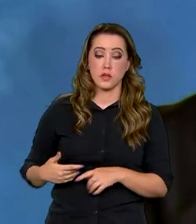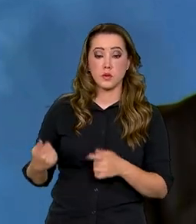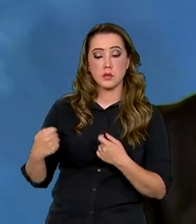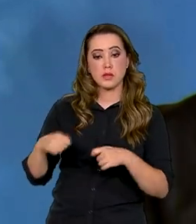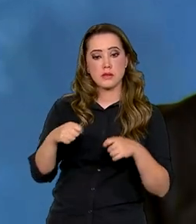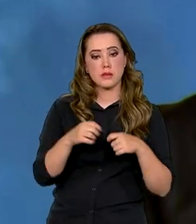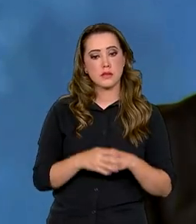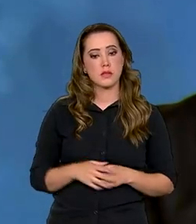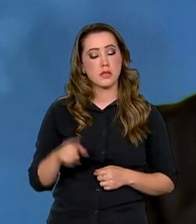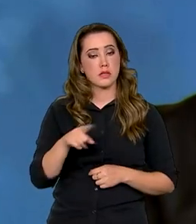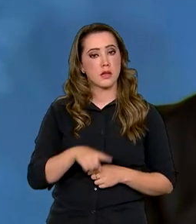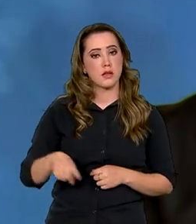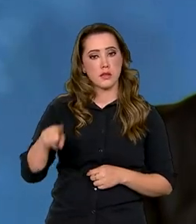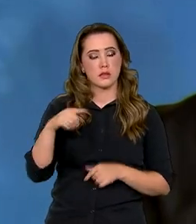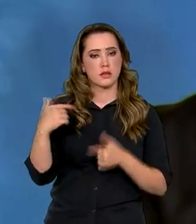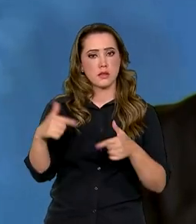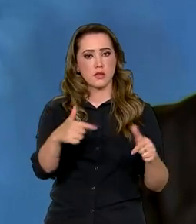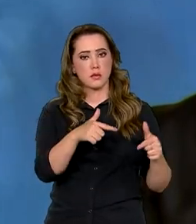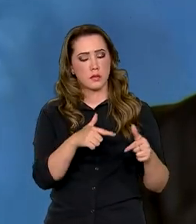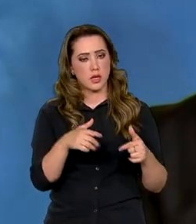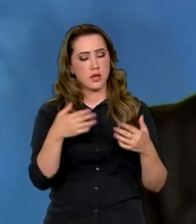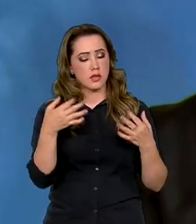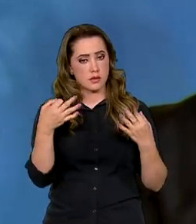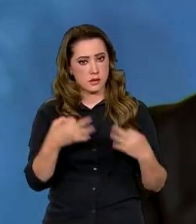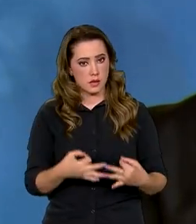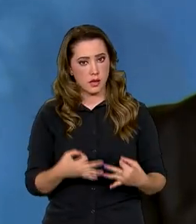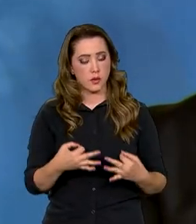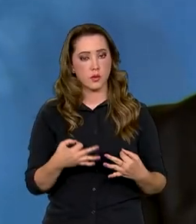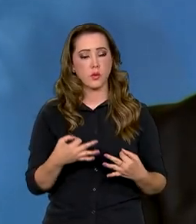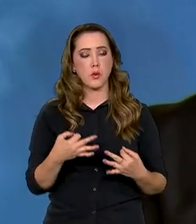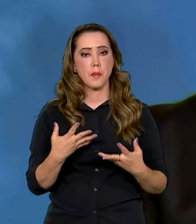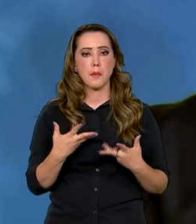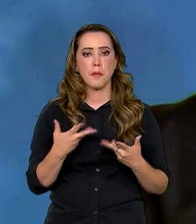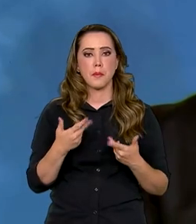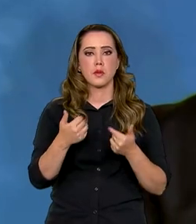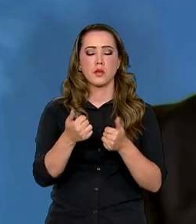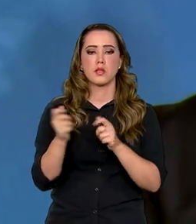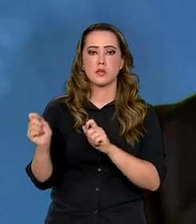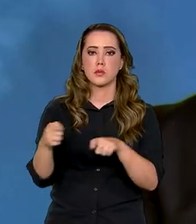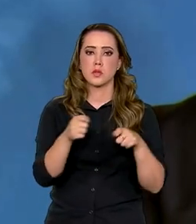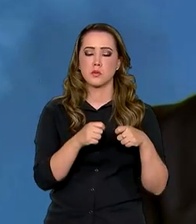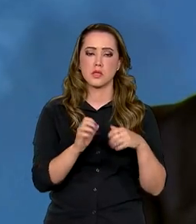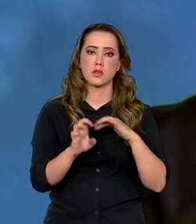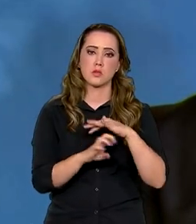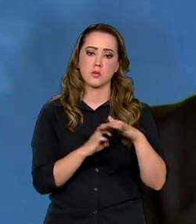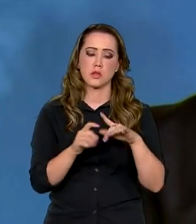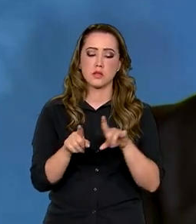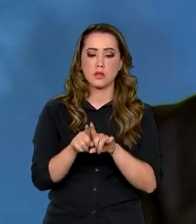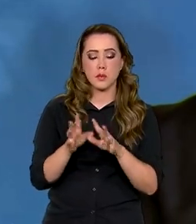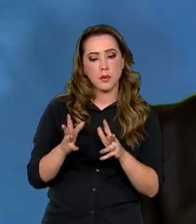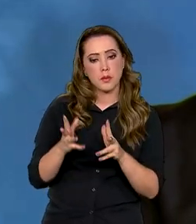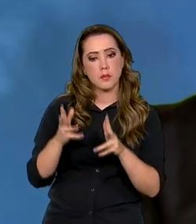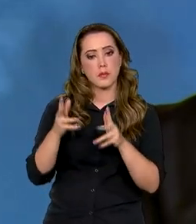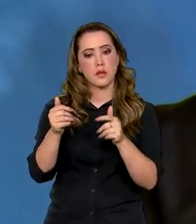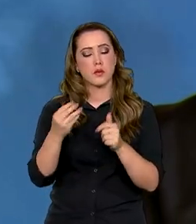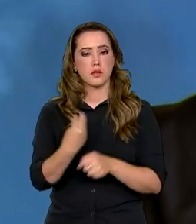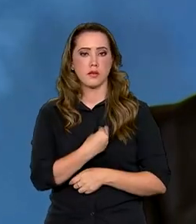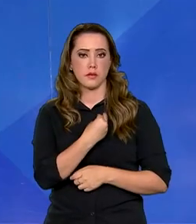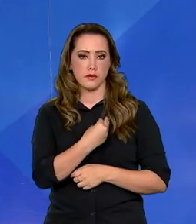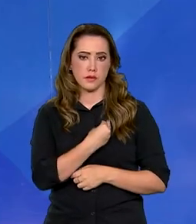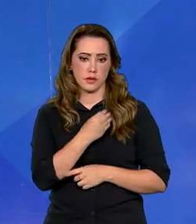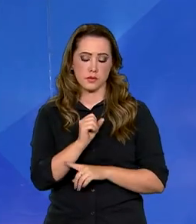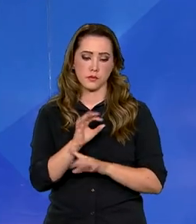que é eles trabalharem com dignidade, melhorar os seus negócios e também melhorar a qualidade de vida das suas